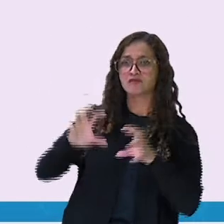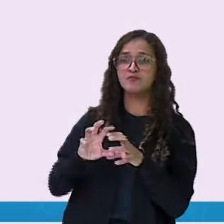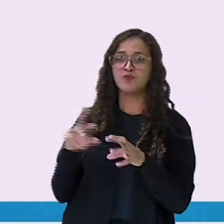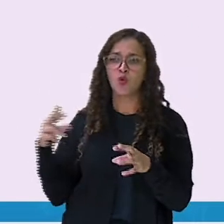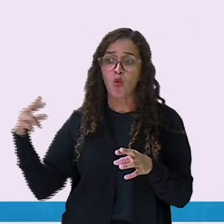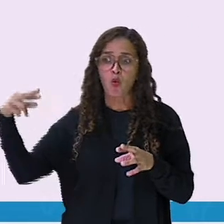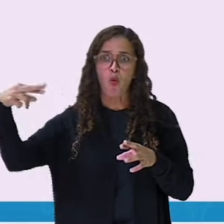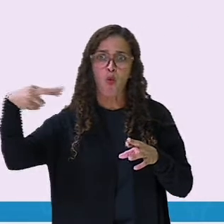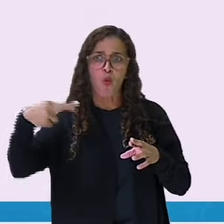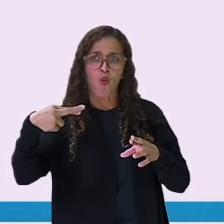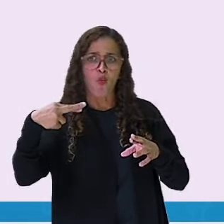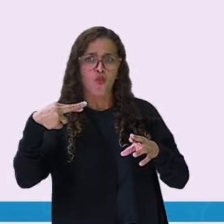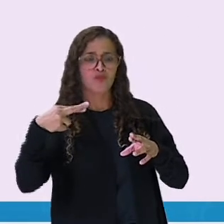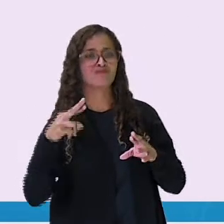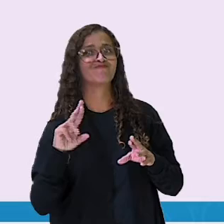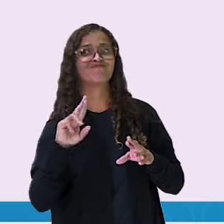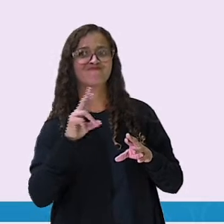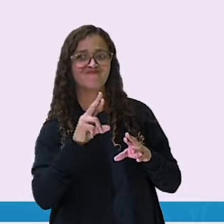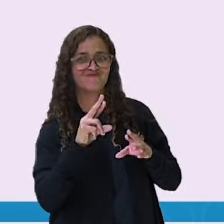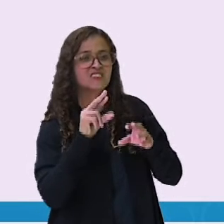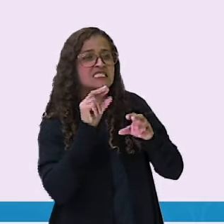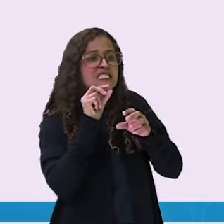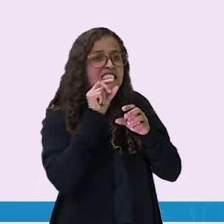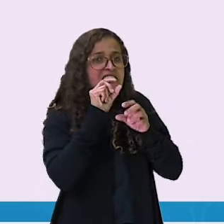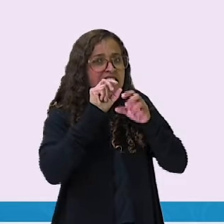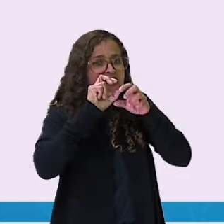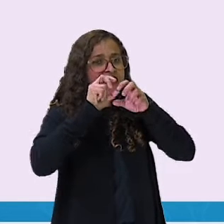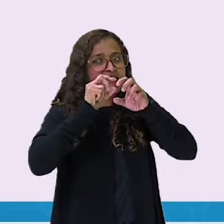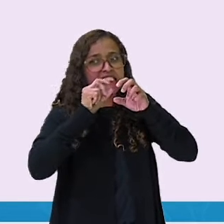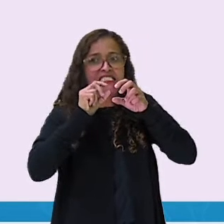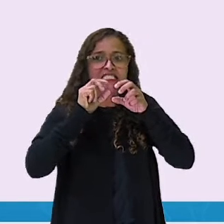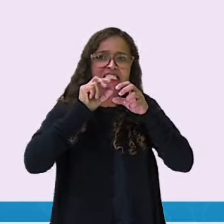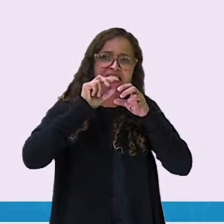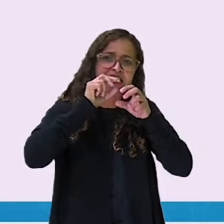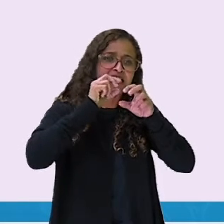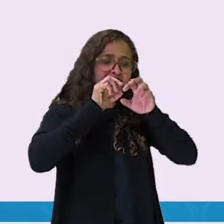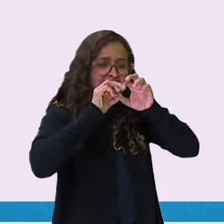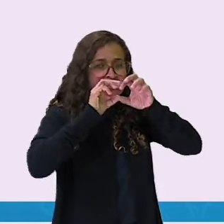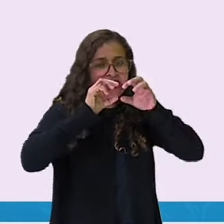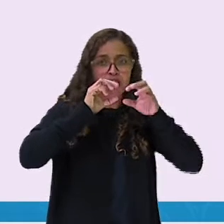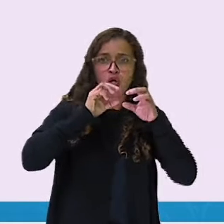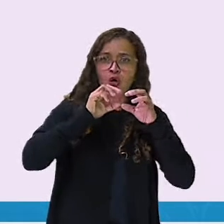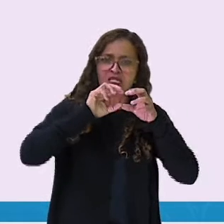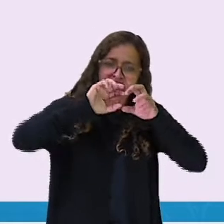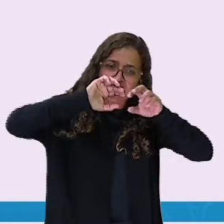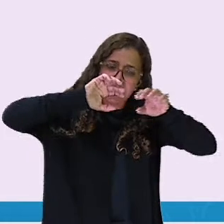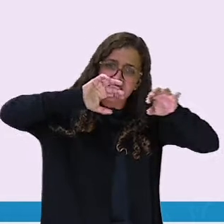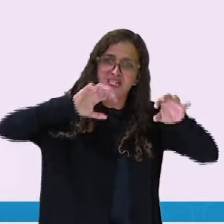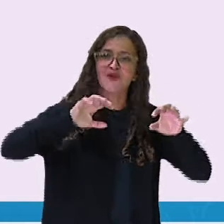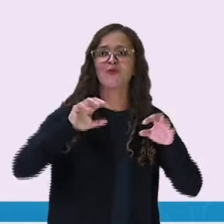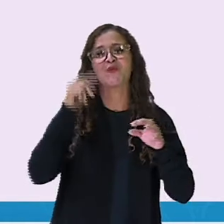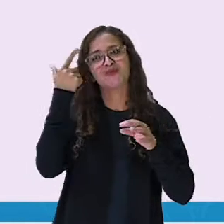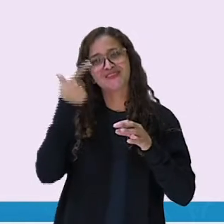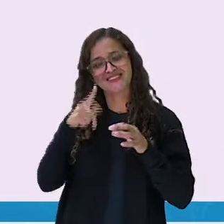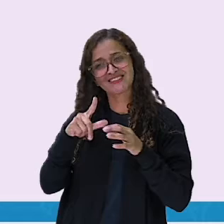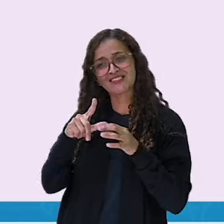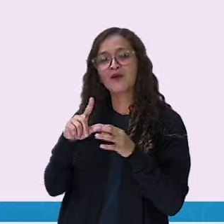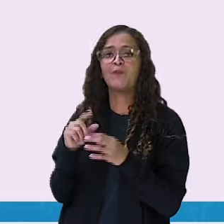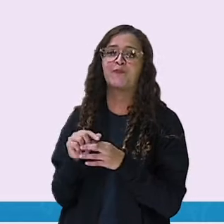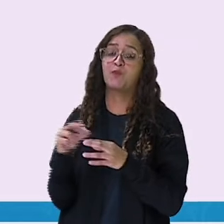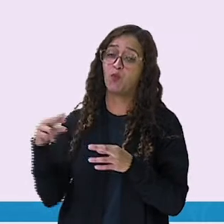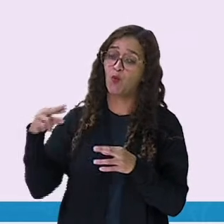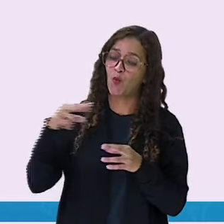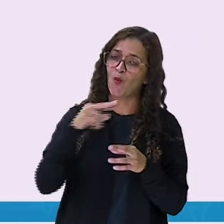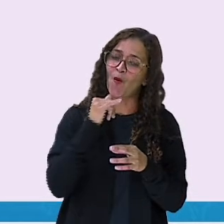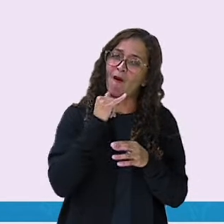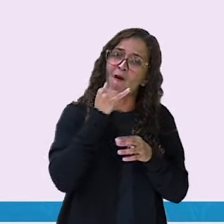as cordas até deixá-lo livre. Então, o ratinho falou para o leão, ele disse,